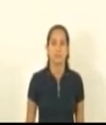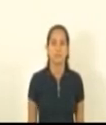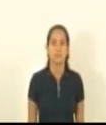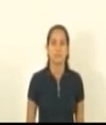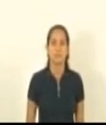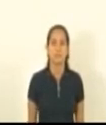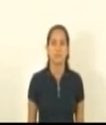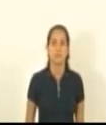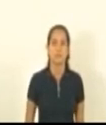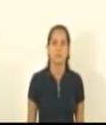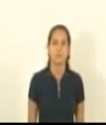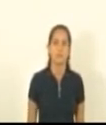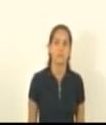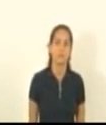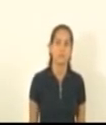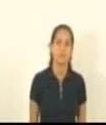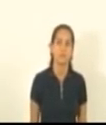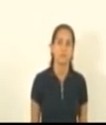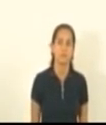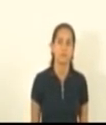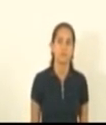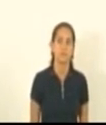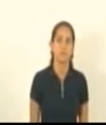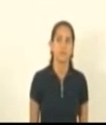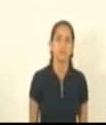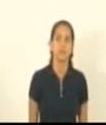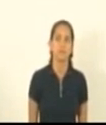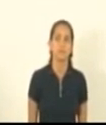é uma